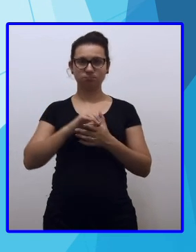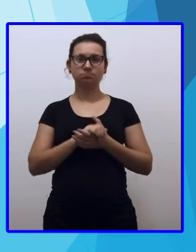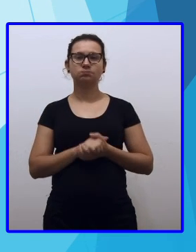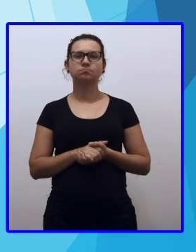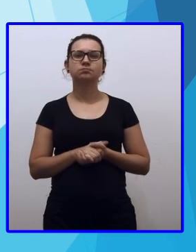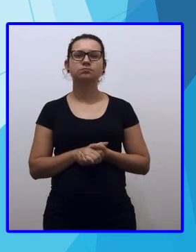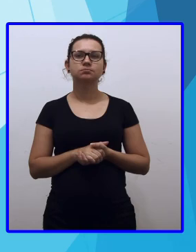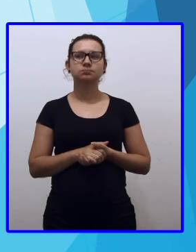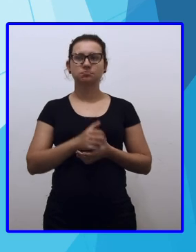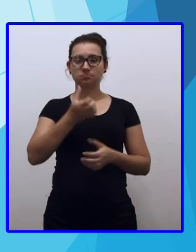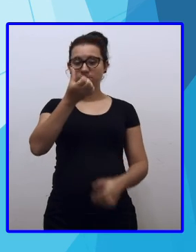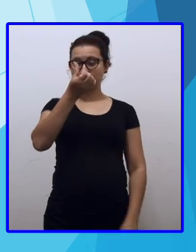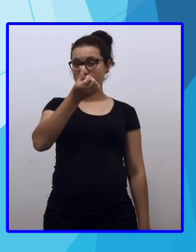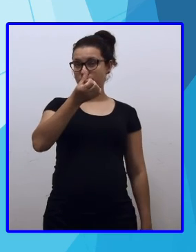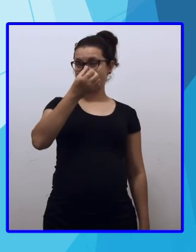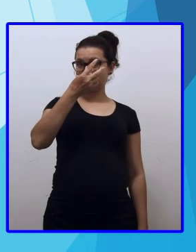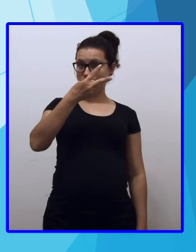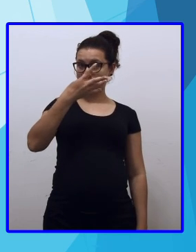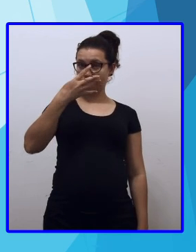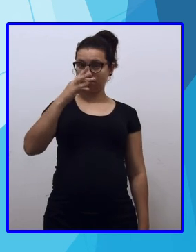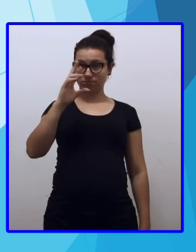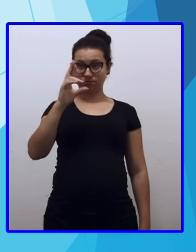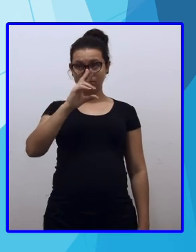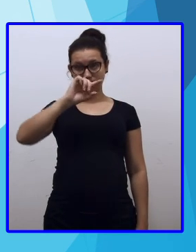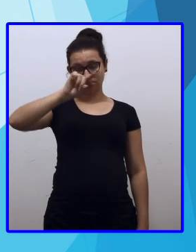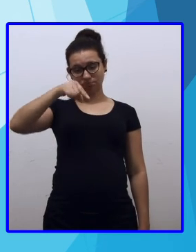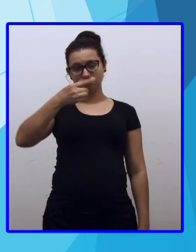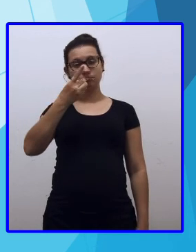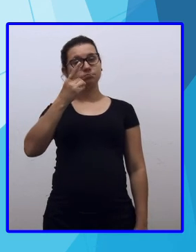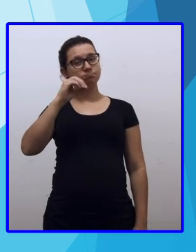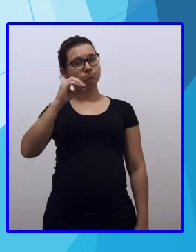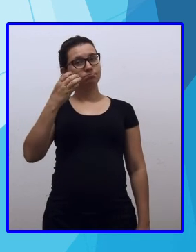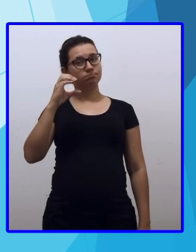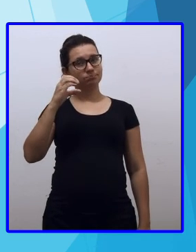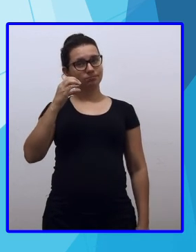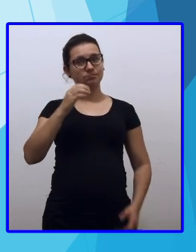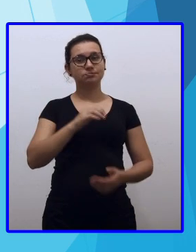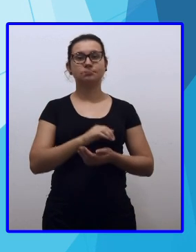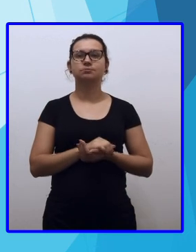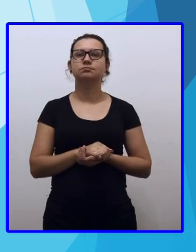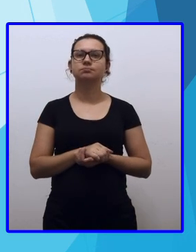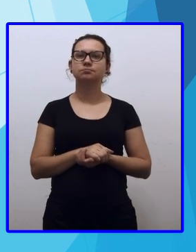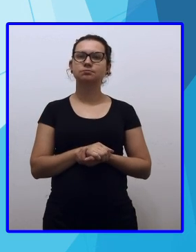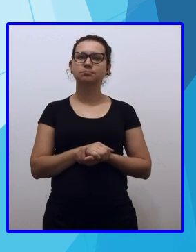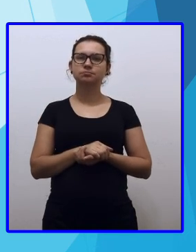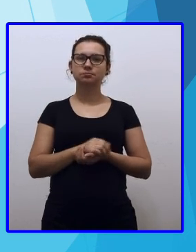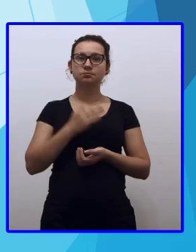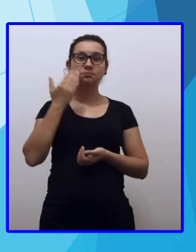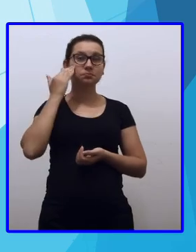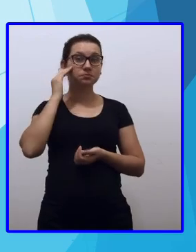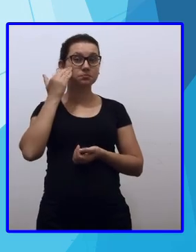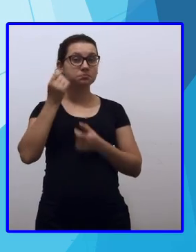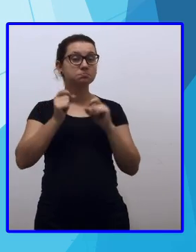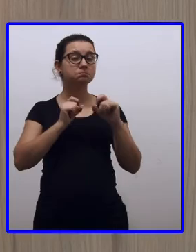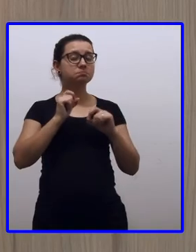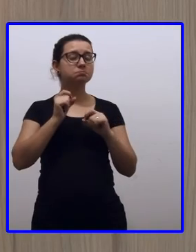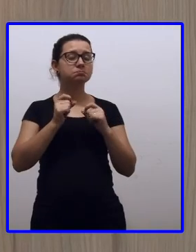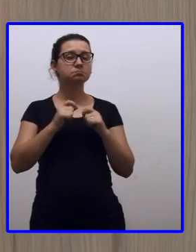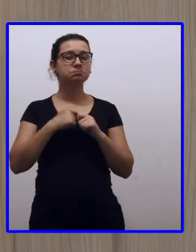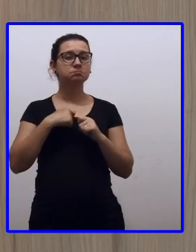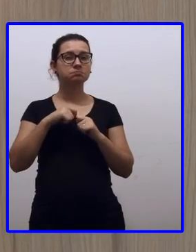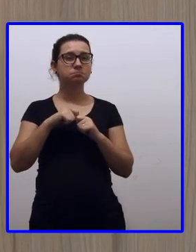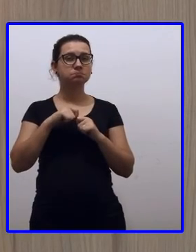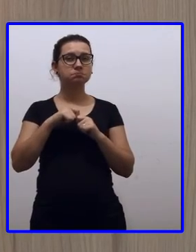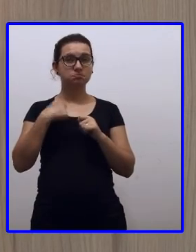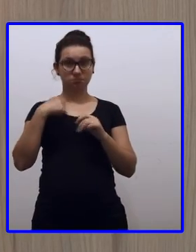A conta deu seiscentos e vinte e quatro reais e dez centavos. Então, vamos entender o que eu fiz? O